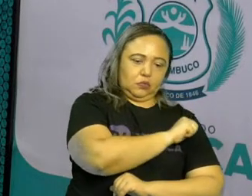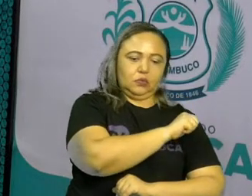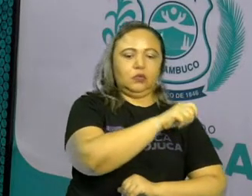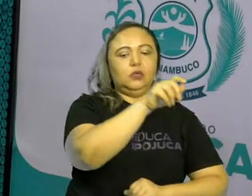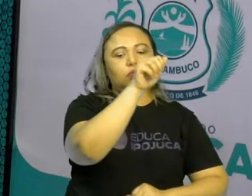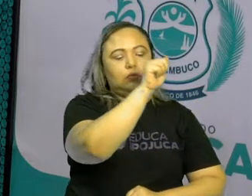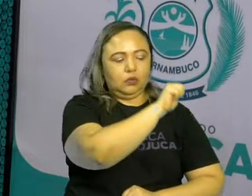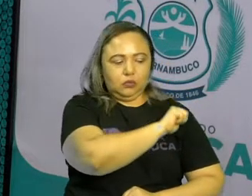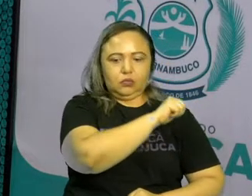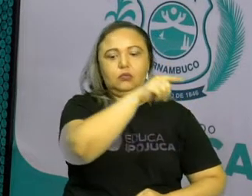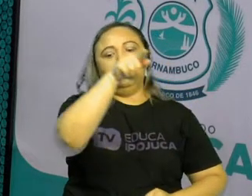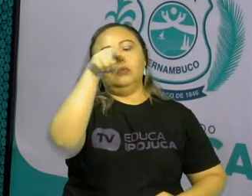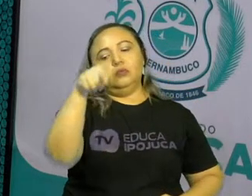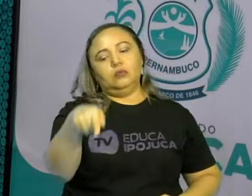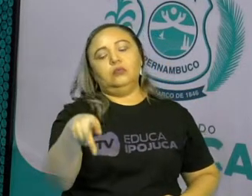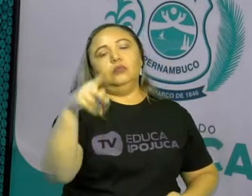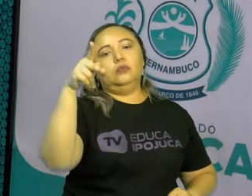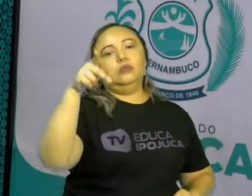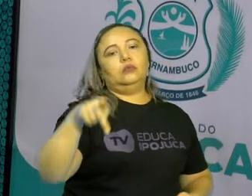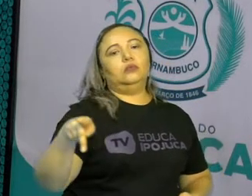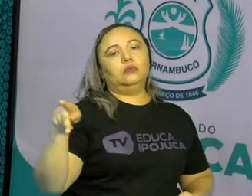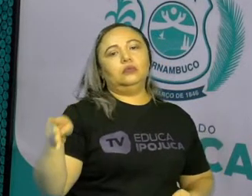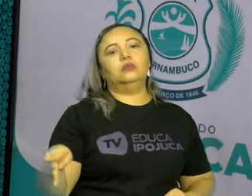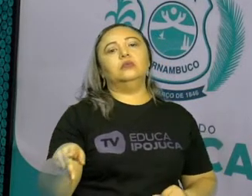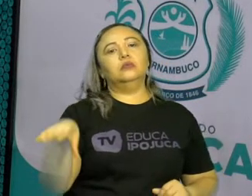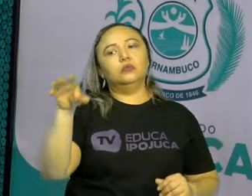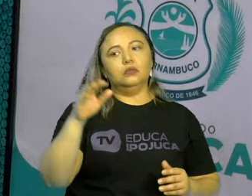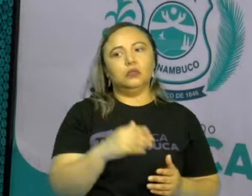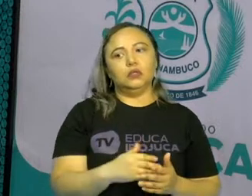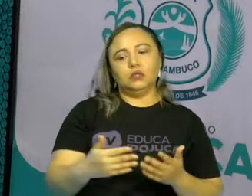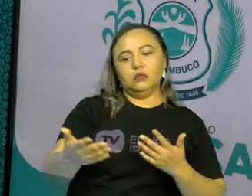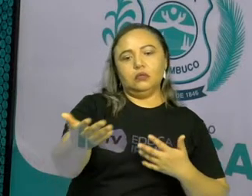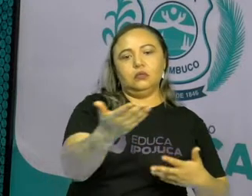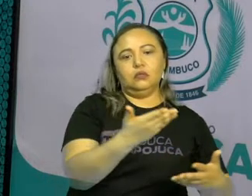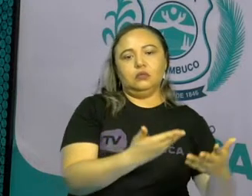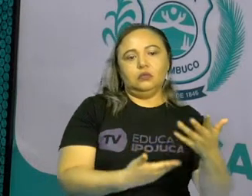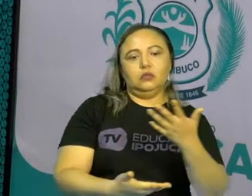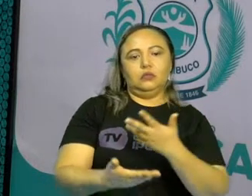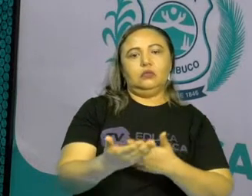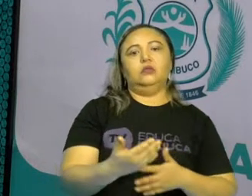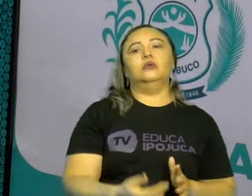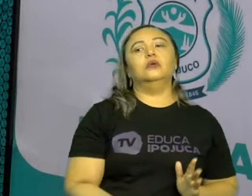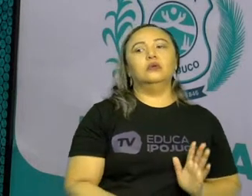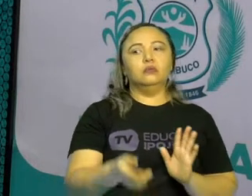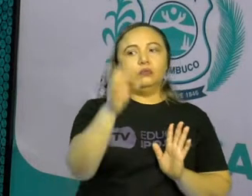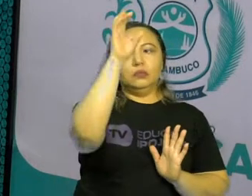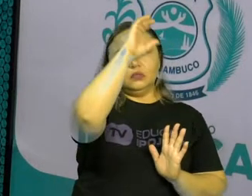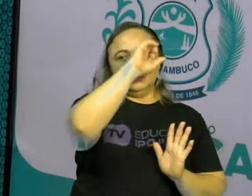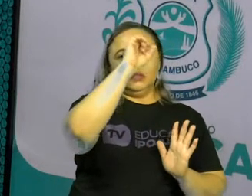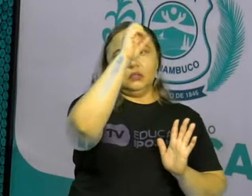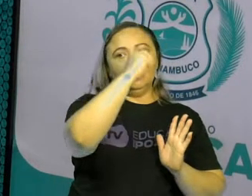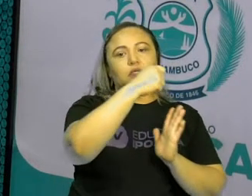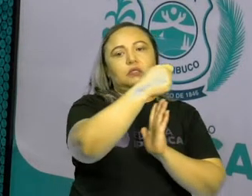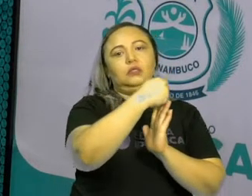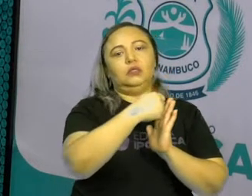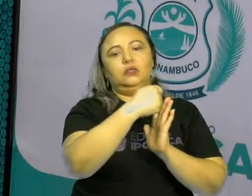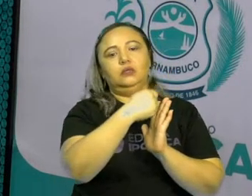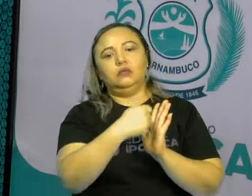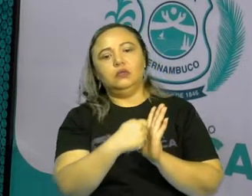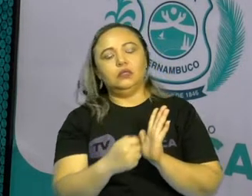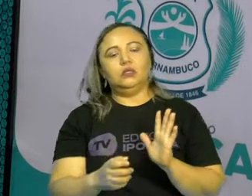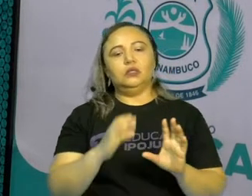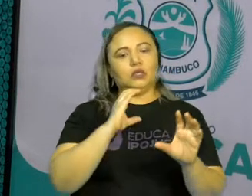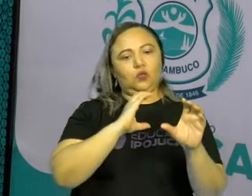Para que, tia Gil? Para aprender, escrever, ler, se